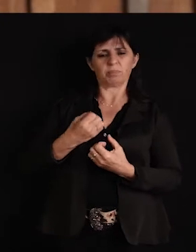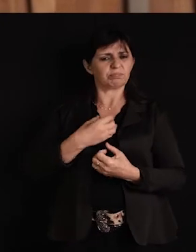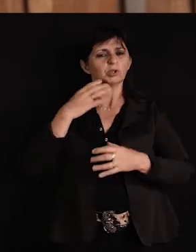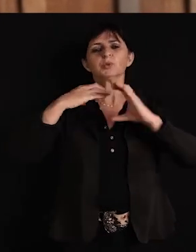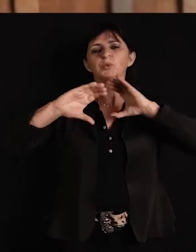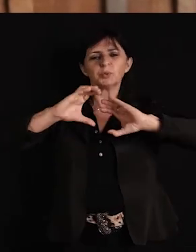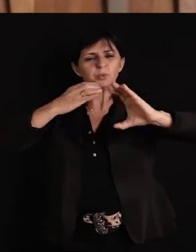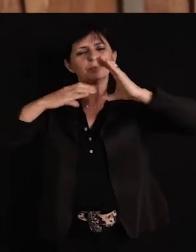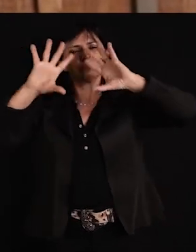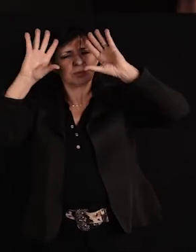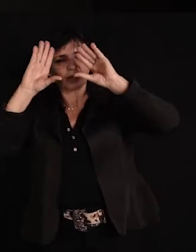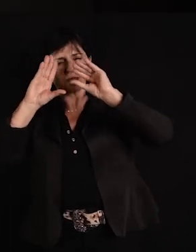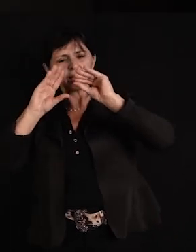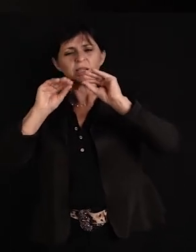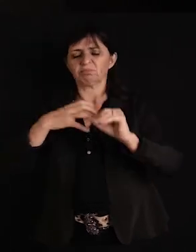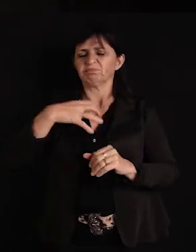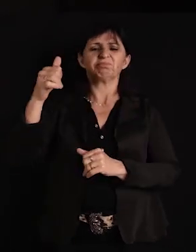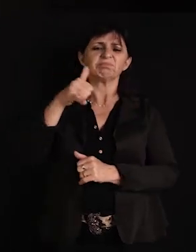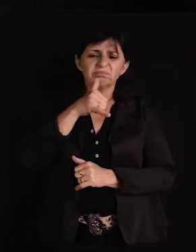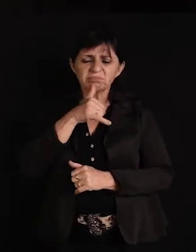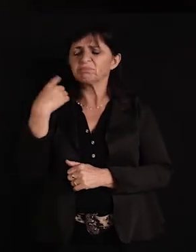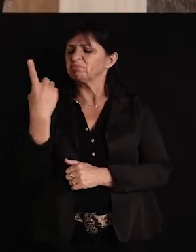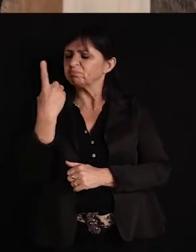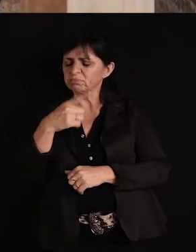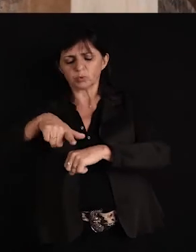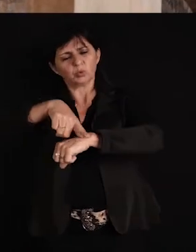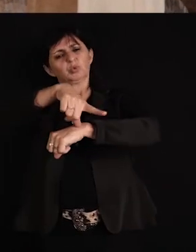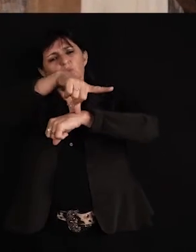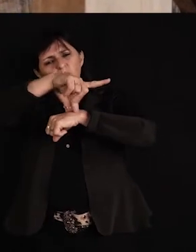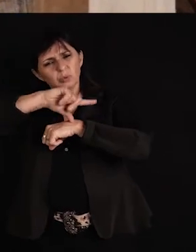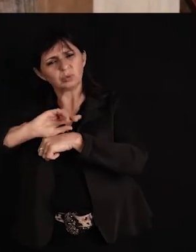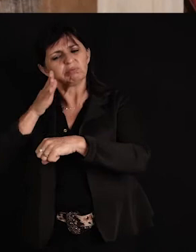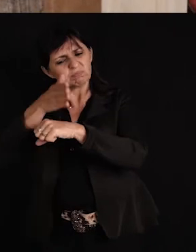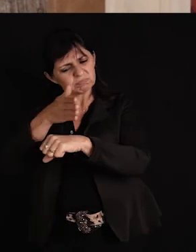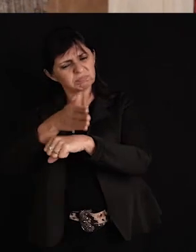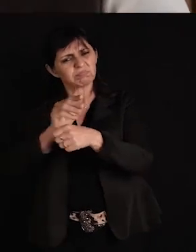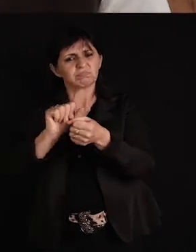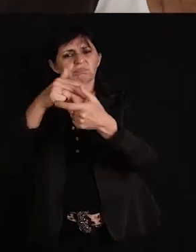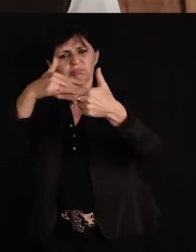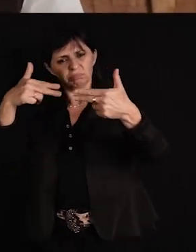E nessas noites quando me sinto alpendo Eu vou bem cedo pro balcão das pulperias